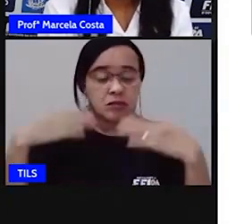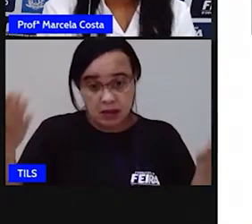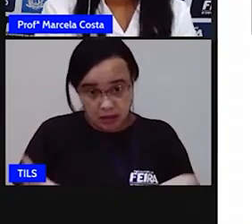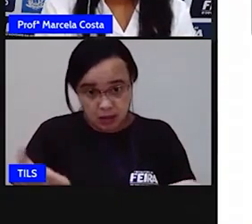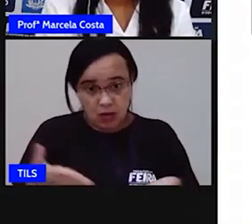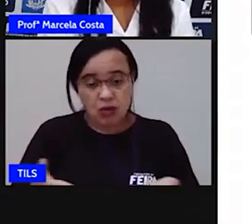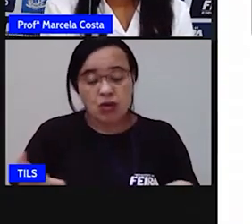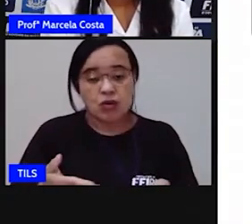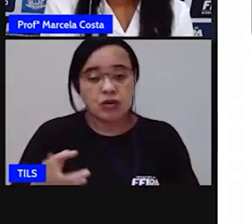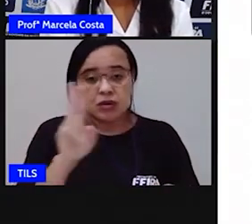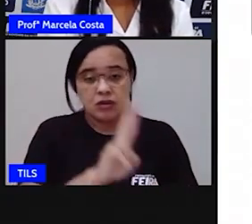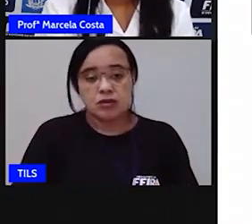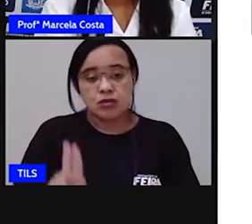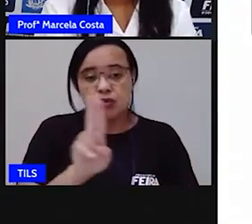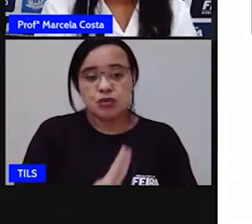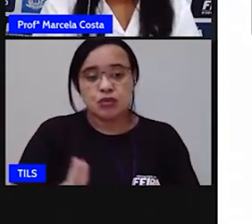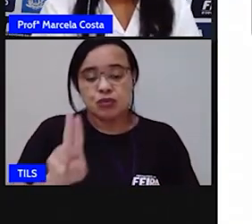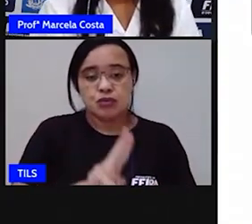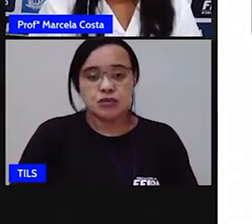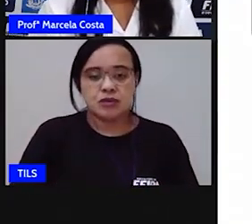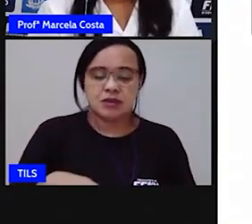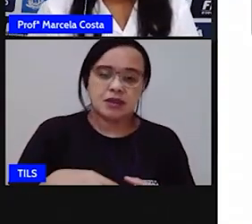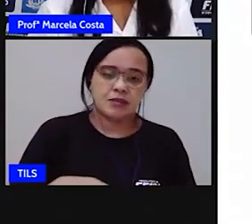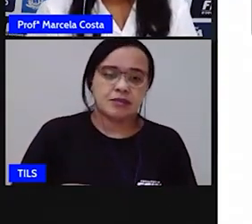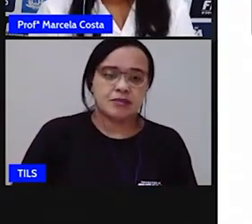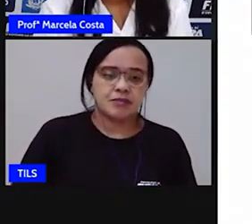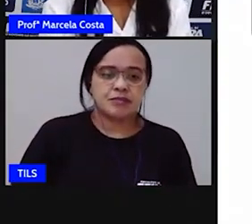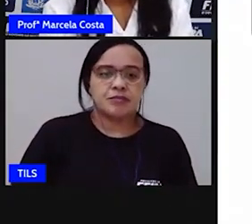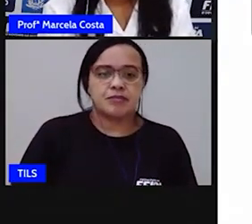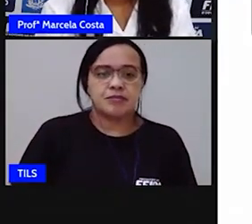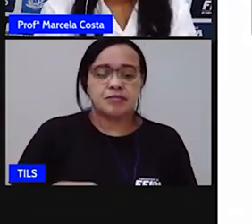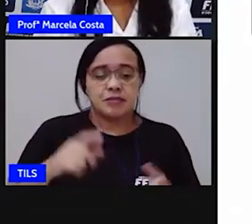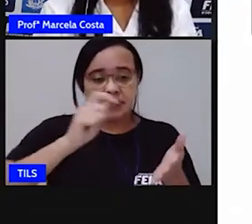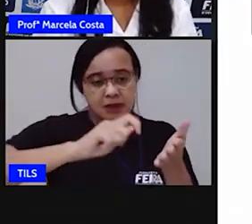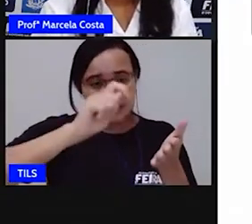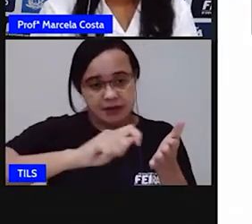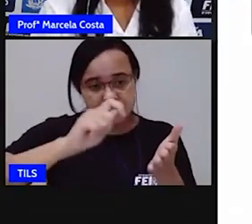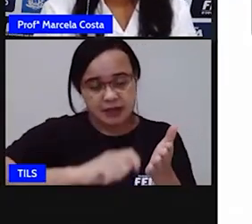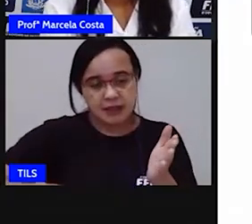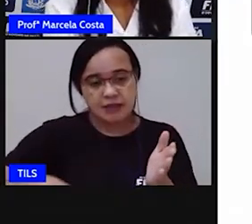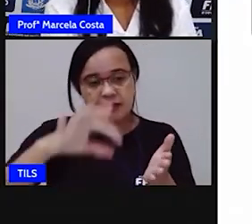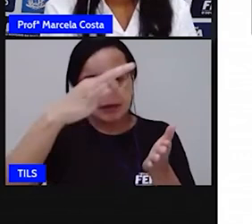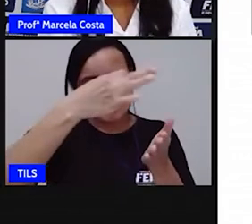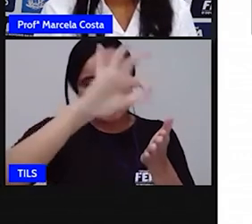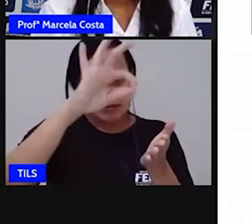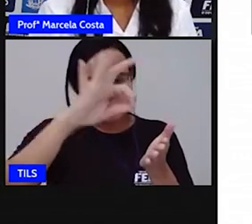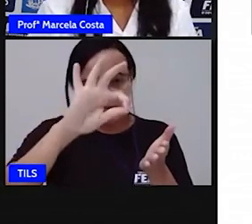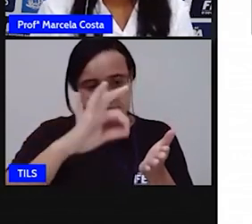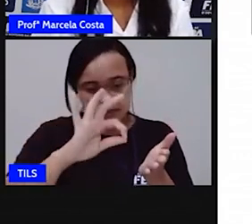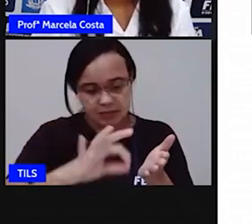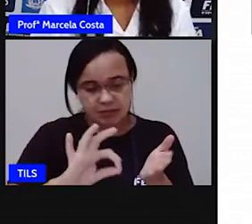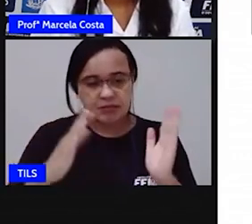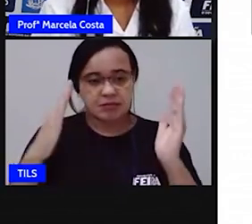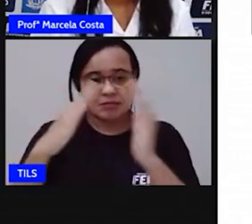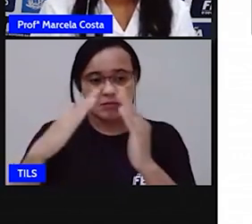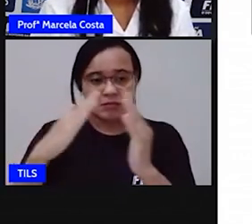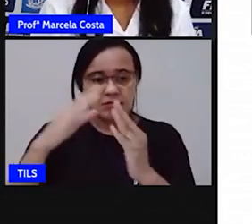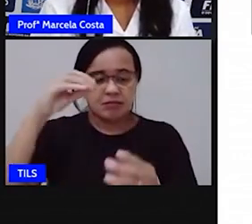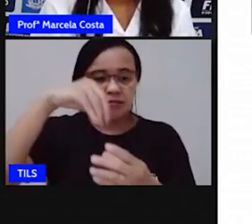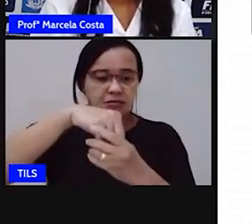utilizar esse conhecimento pra compor essa lista, tá bom?